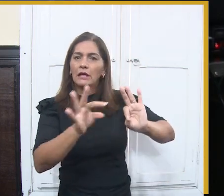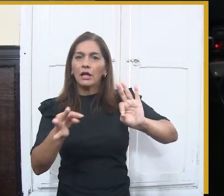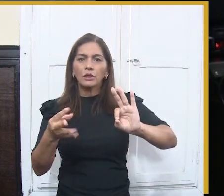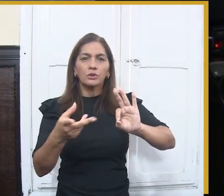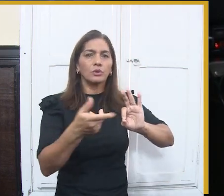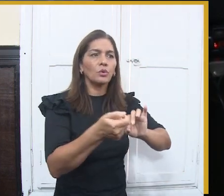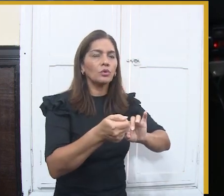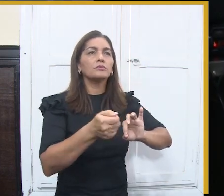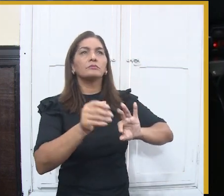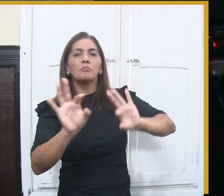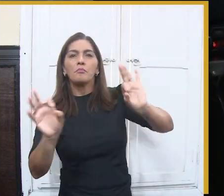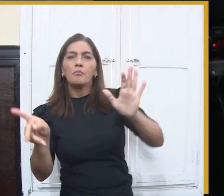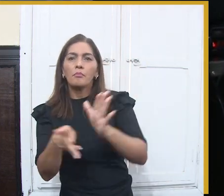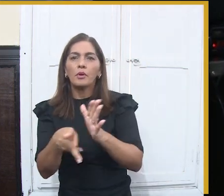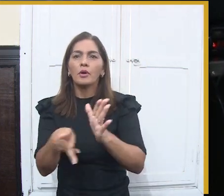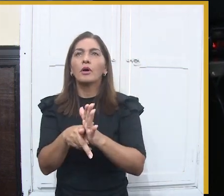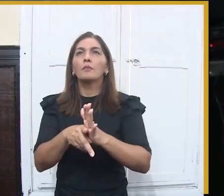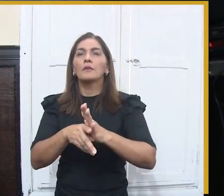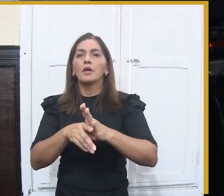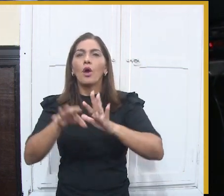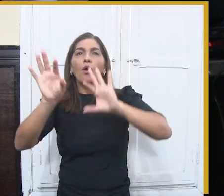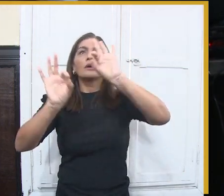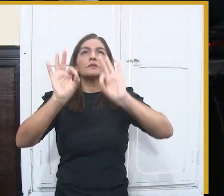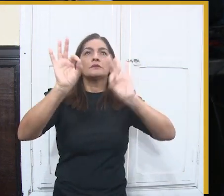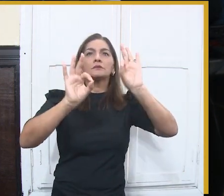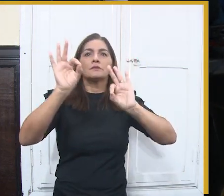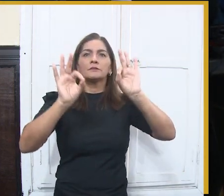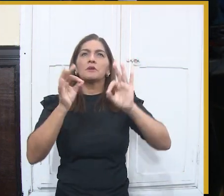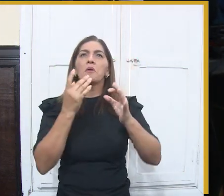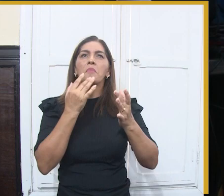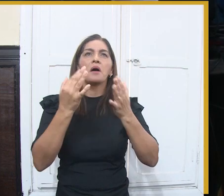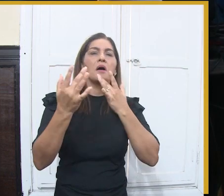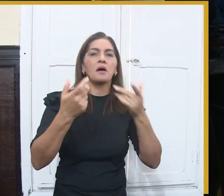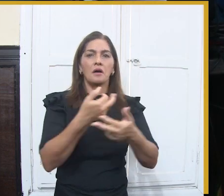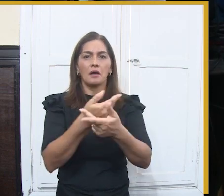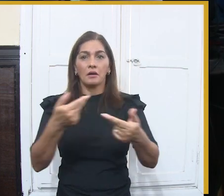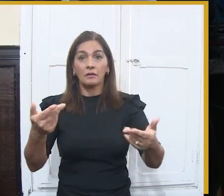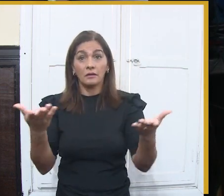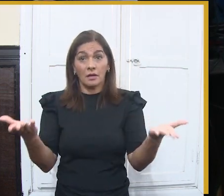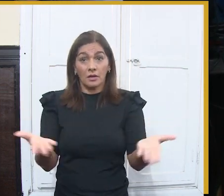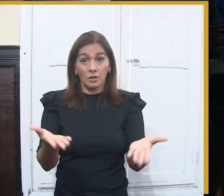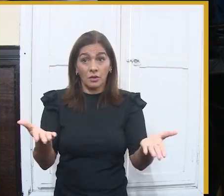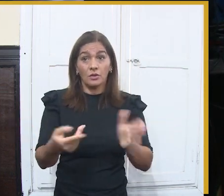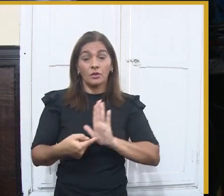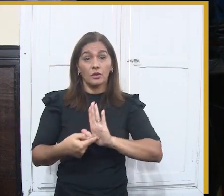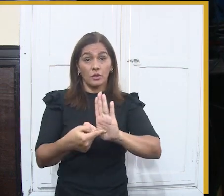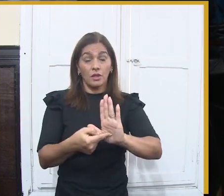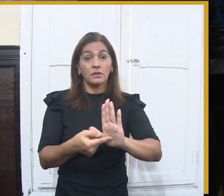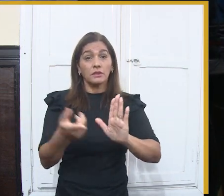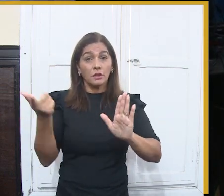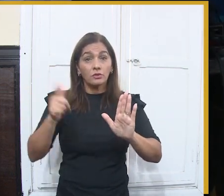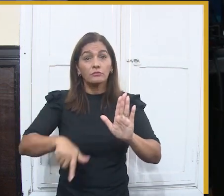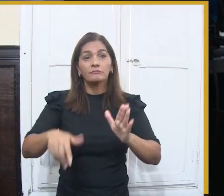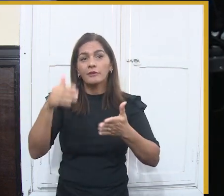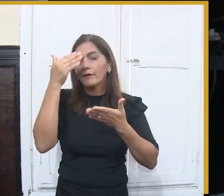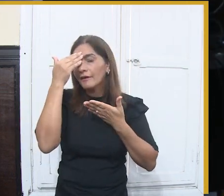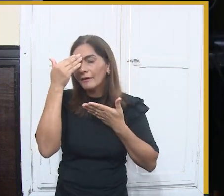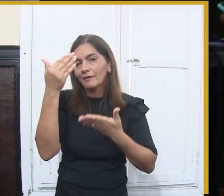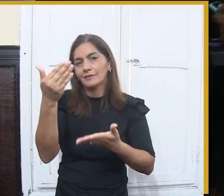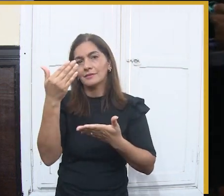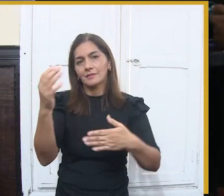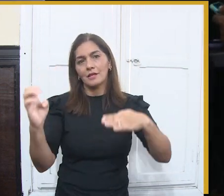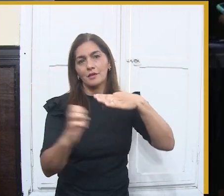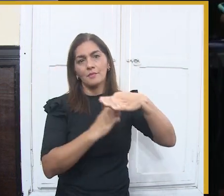o tempo ficou muito curto para que a empresa Amido, que ano passado operou o São João, para que ela